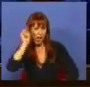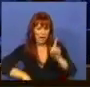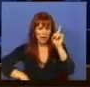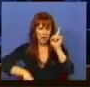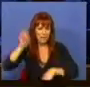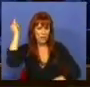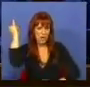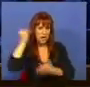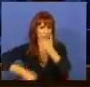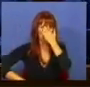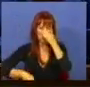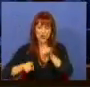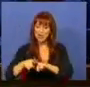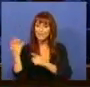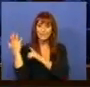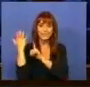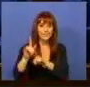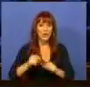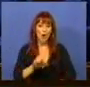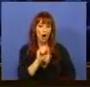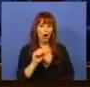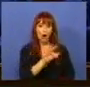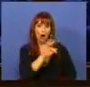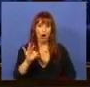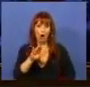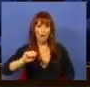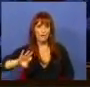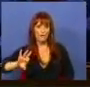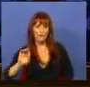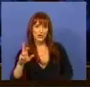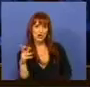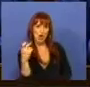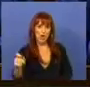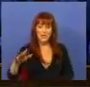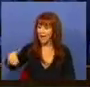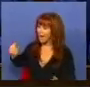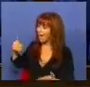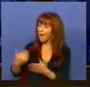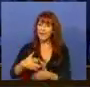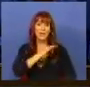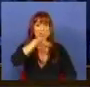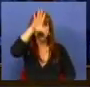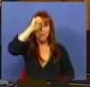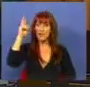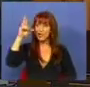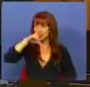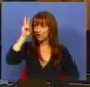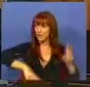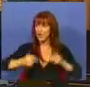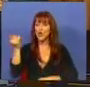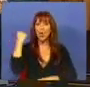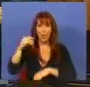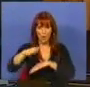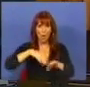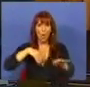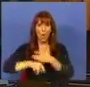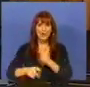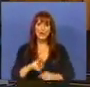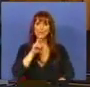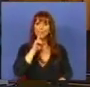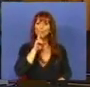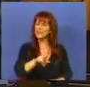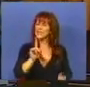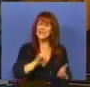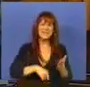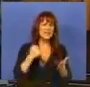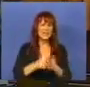fuga aos impostos, nomeadamente nos offshores. Até agora o Sr. Ministro das Finanças, aliás ainda ontem o fez, responde-nos